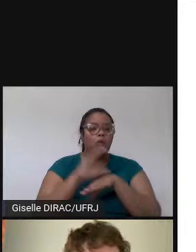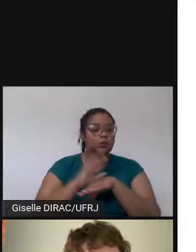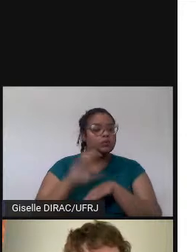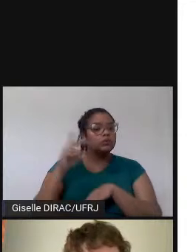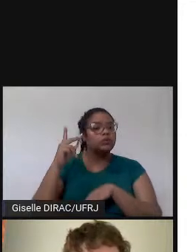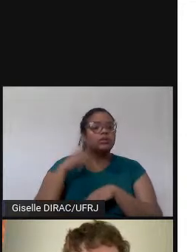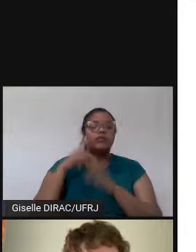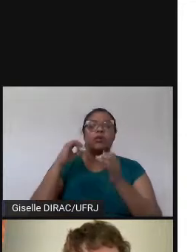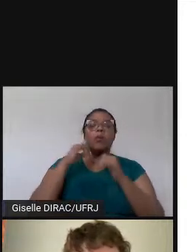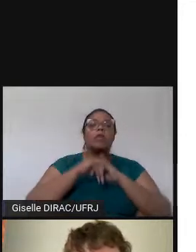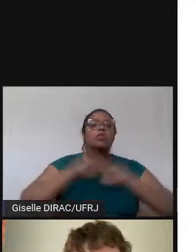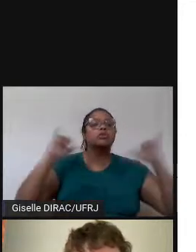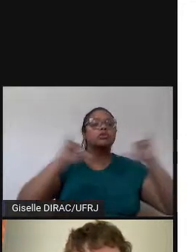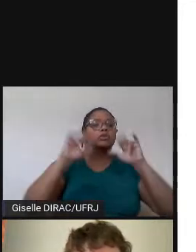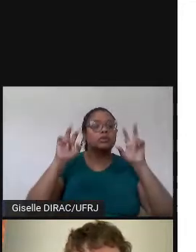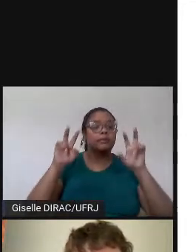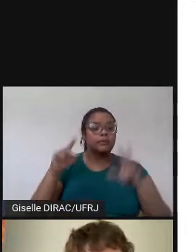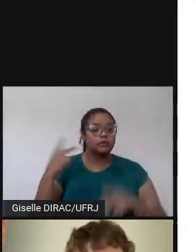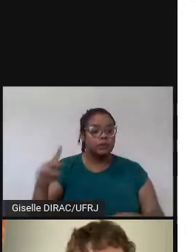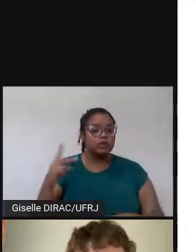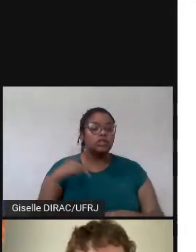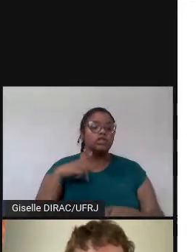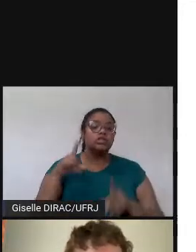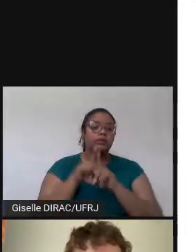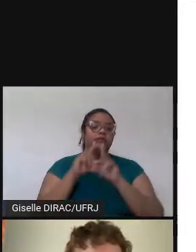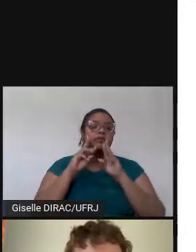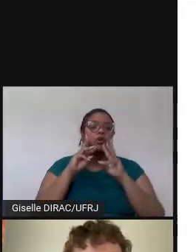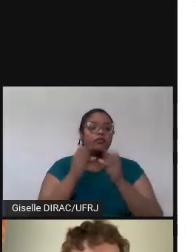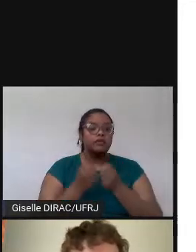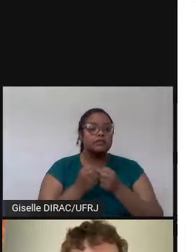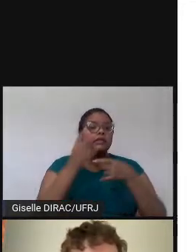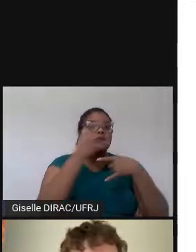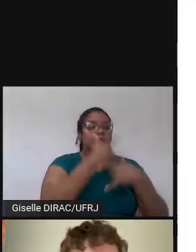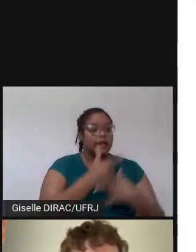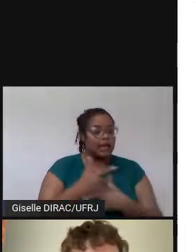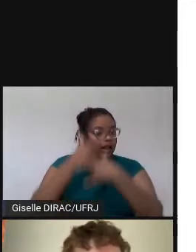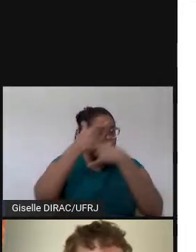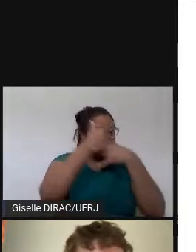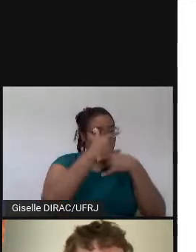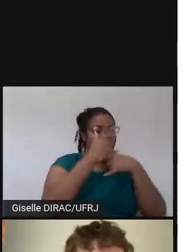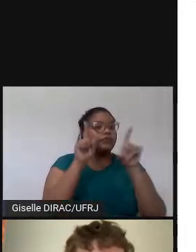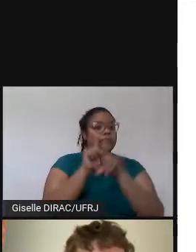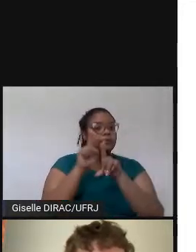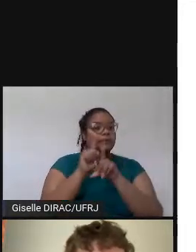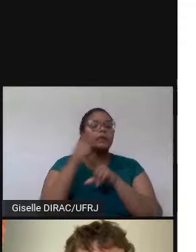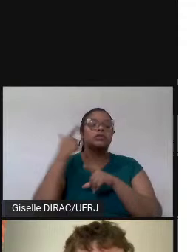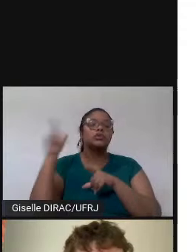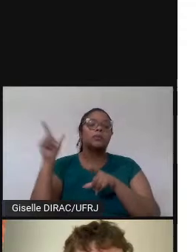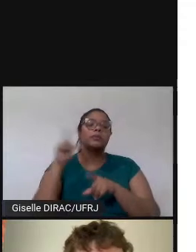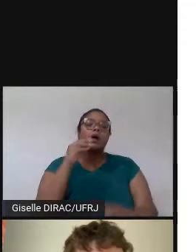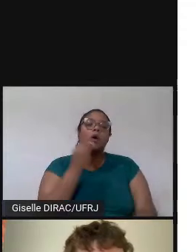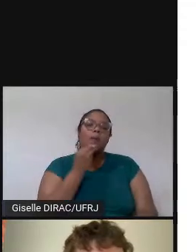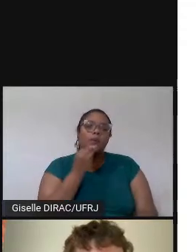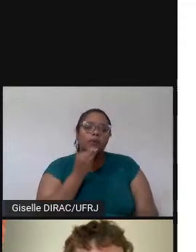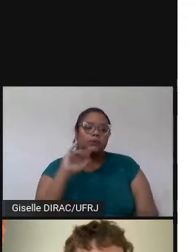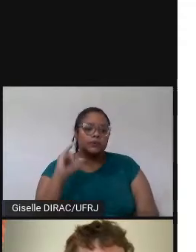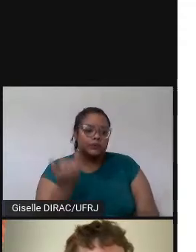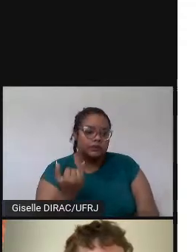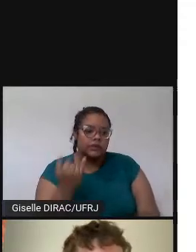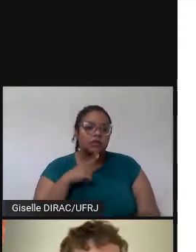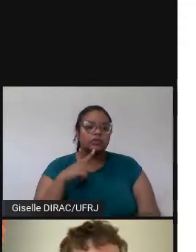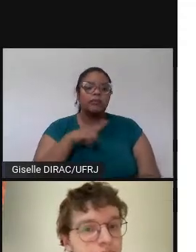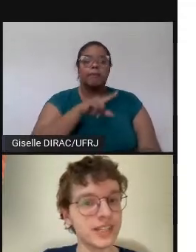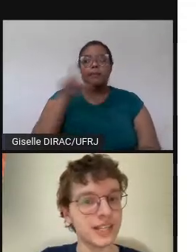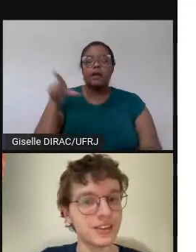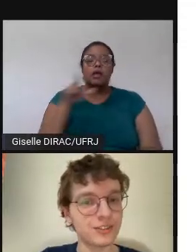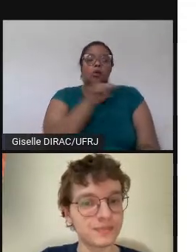oficinas e lives também, estamos preparando isso e pensando em uma oportunidade para que os alunos do nosso programa possam